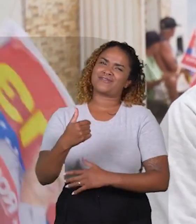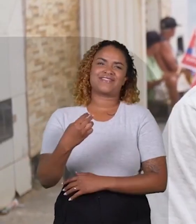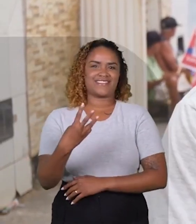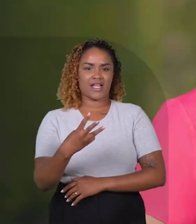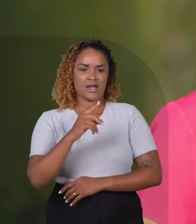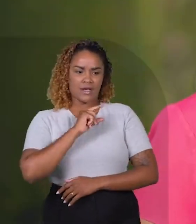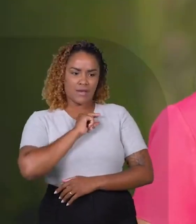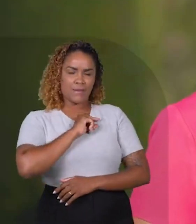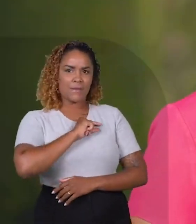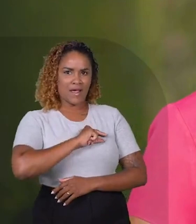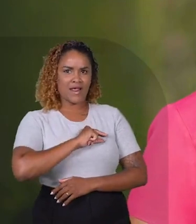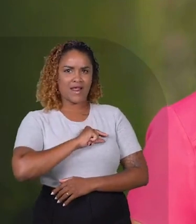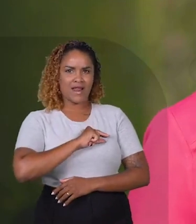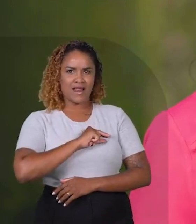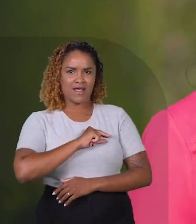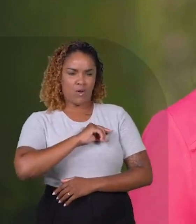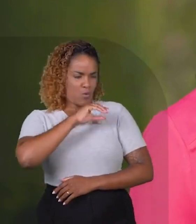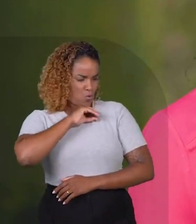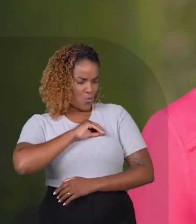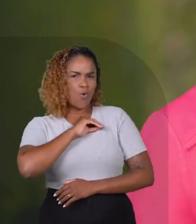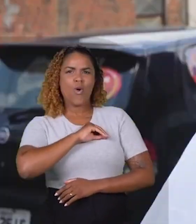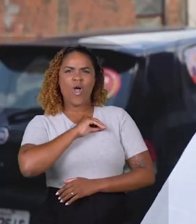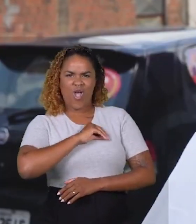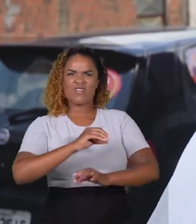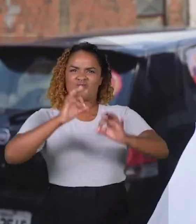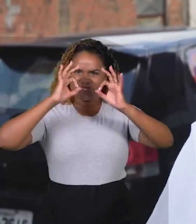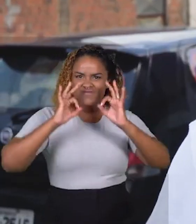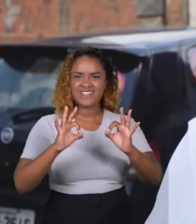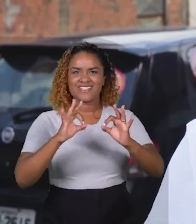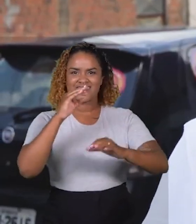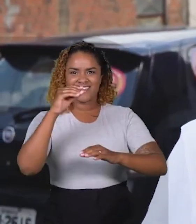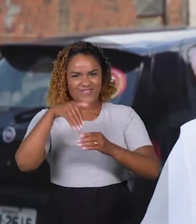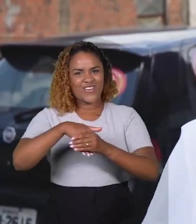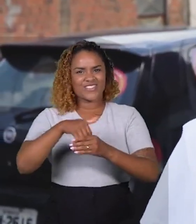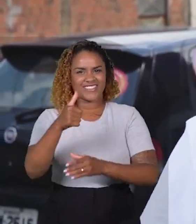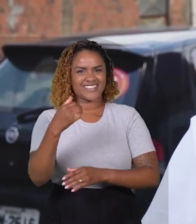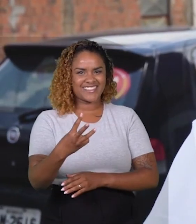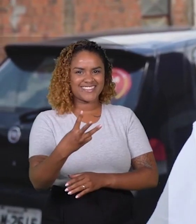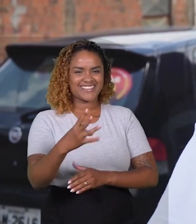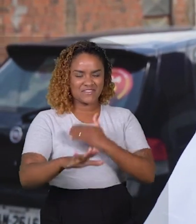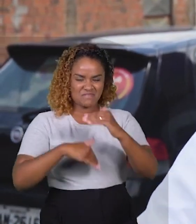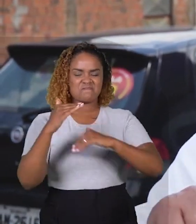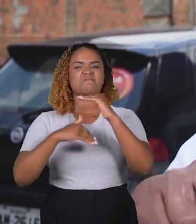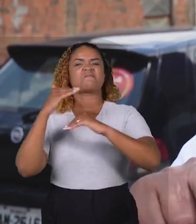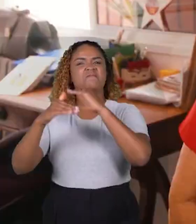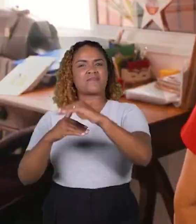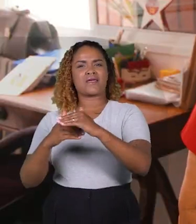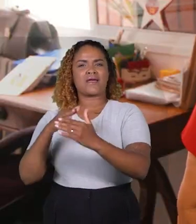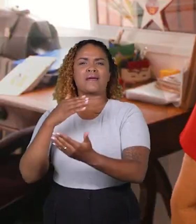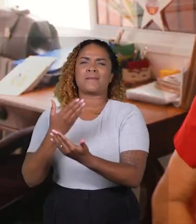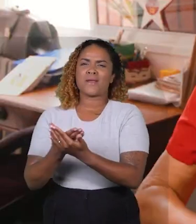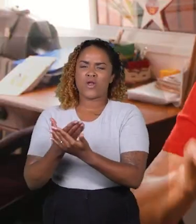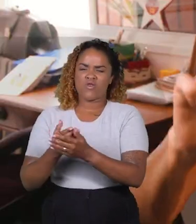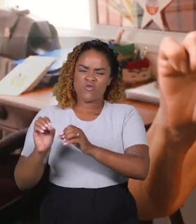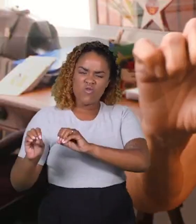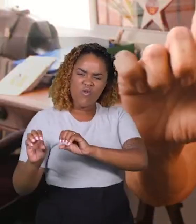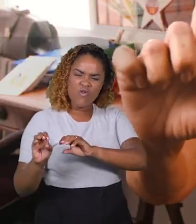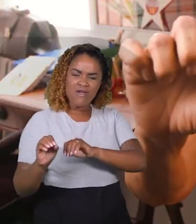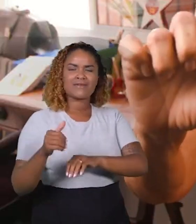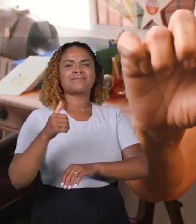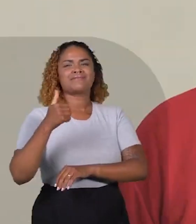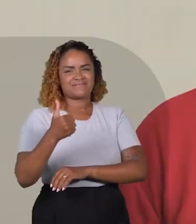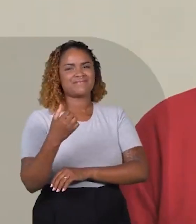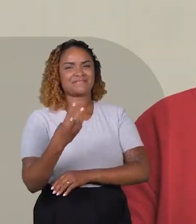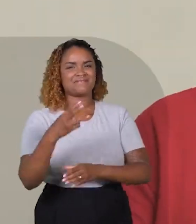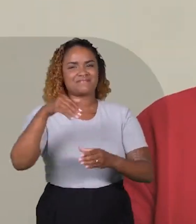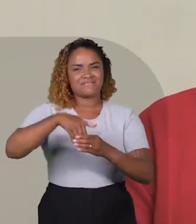vote 13. Pela renda, vote 13. Por mais desenvolvimento, vote 13. Pela educação, vote